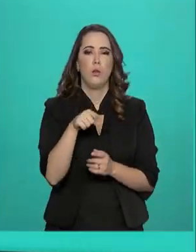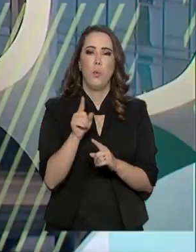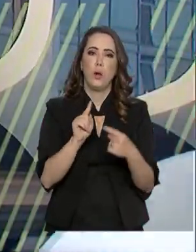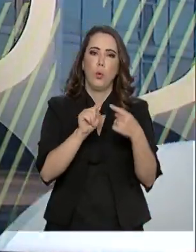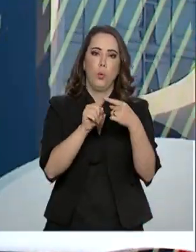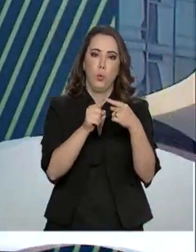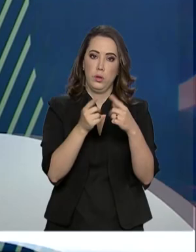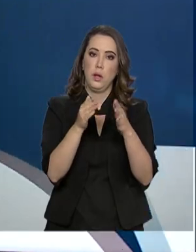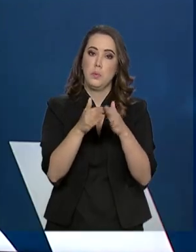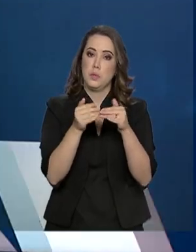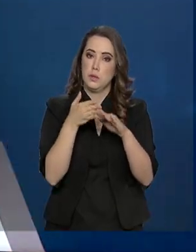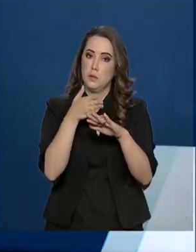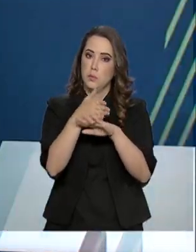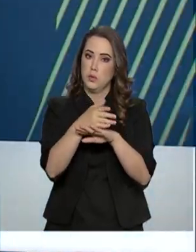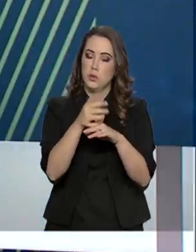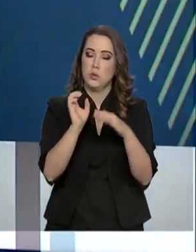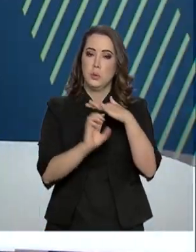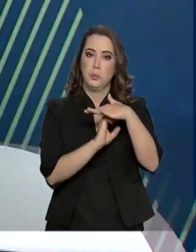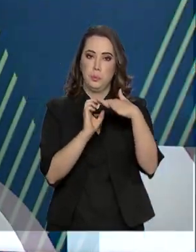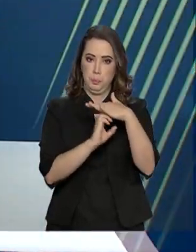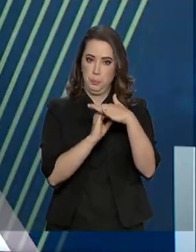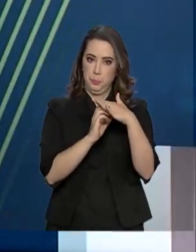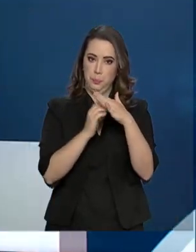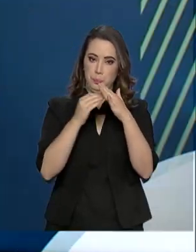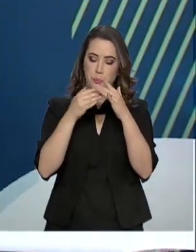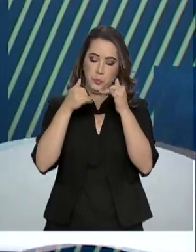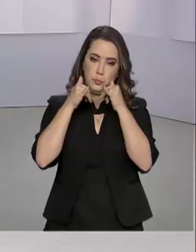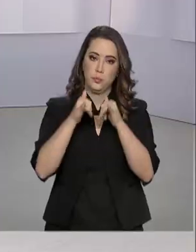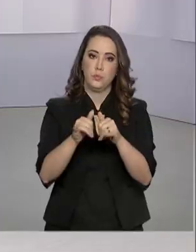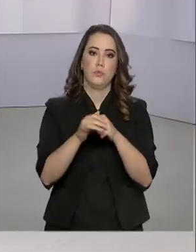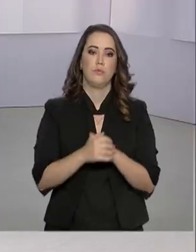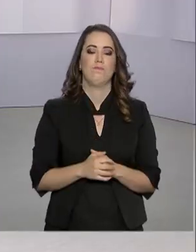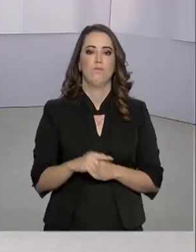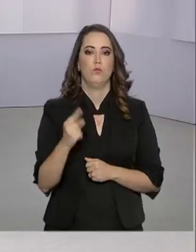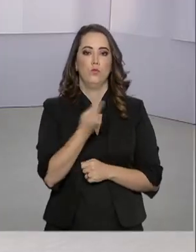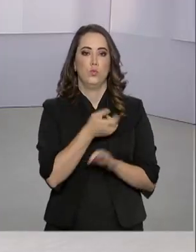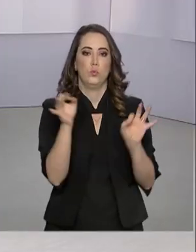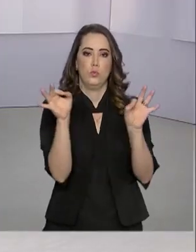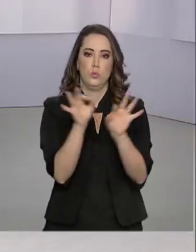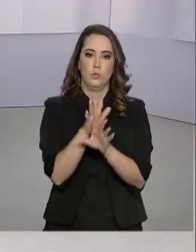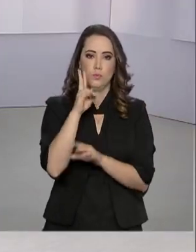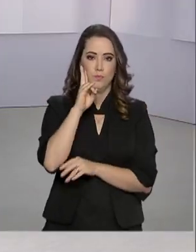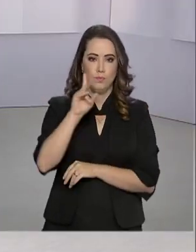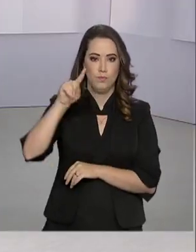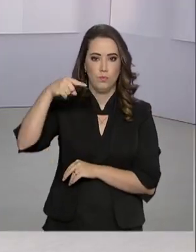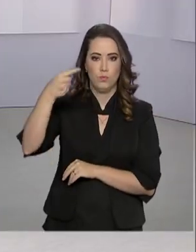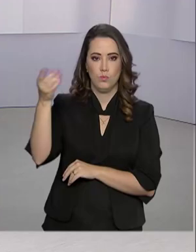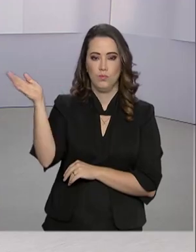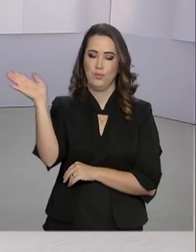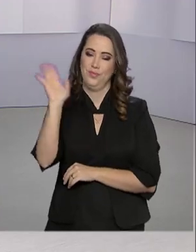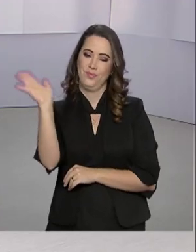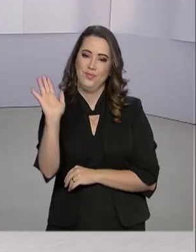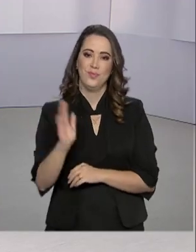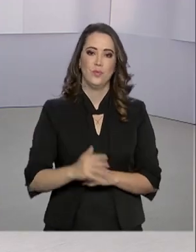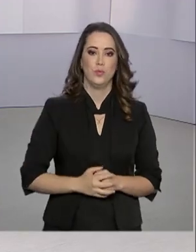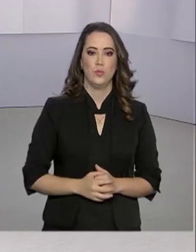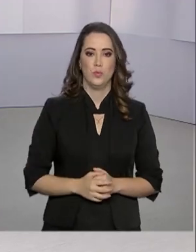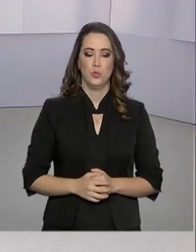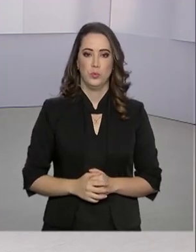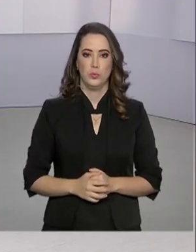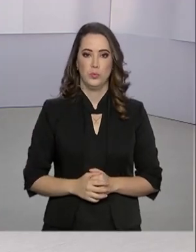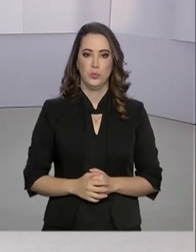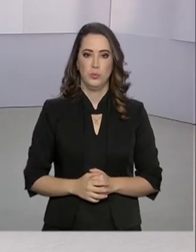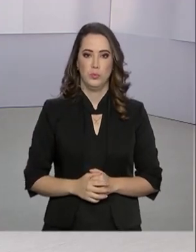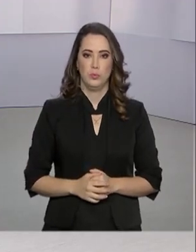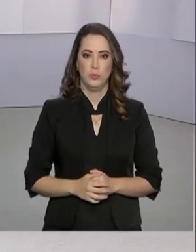fazer a solicitação à concessionária de energia elétrica. Nós ficamos por aqui. Nos vemos então na próxima edição. Até lá.